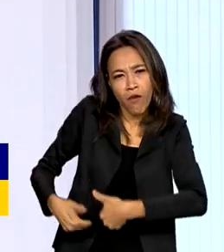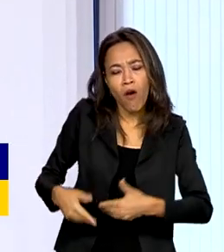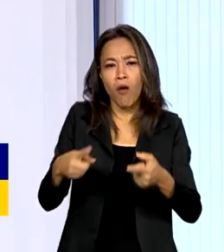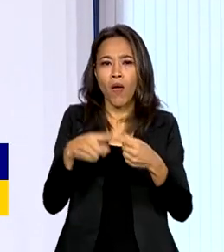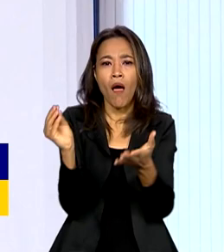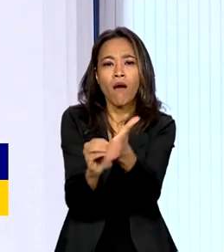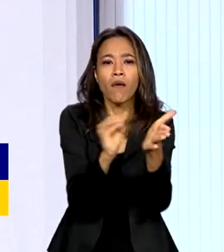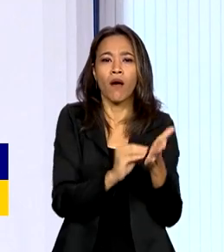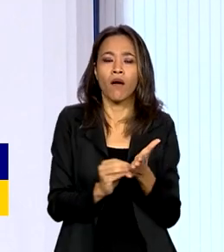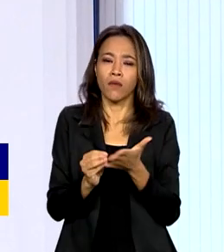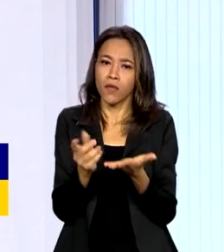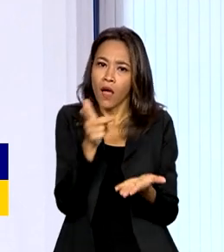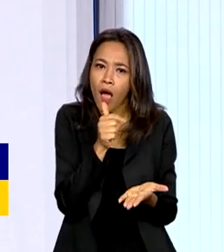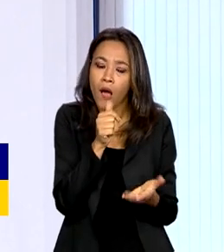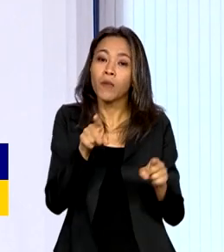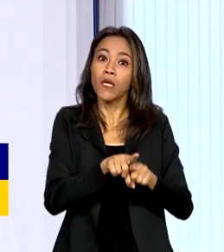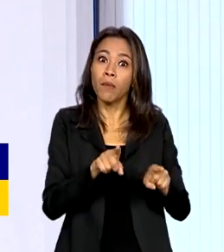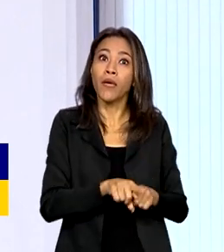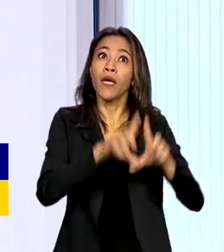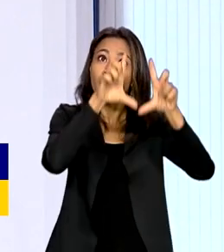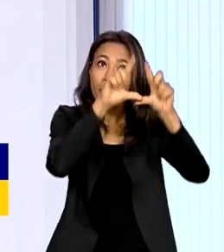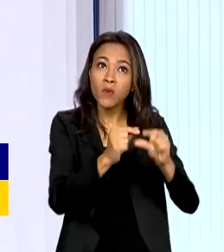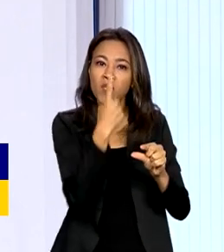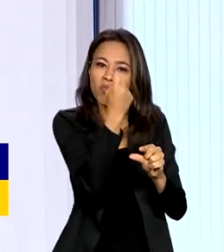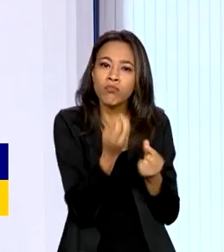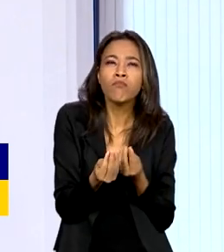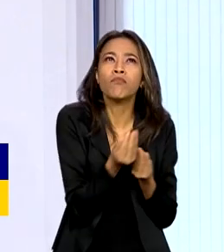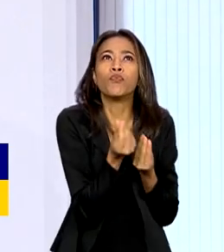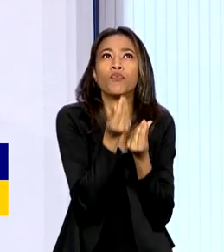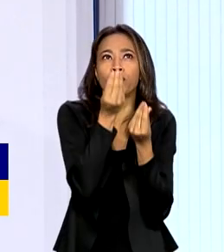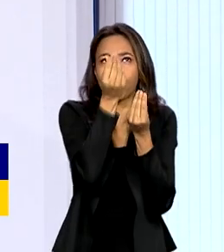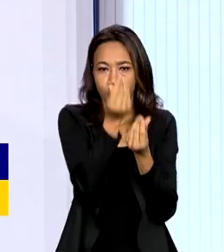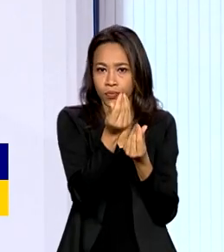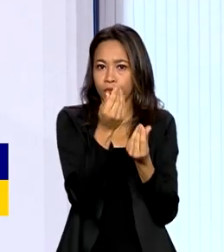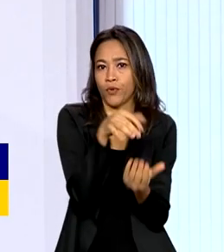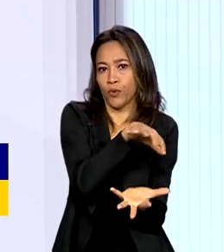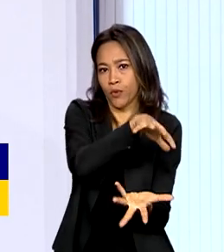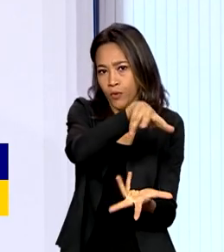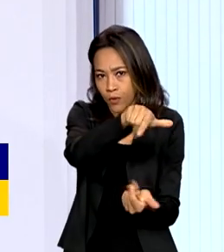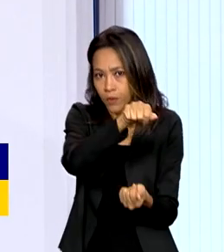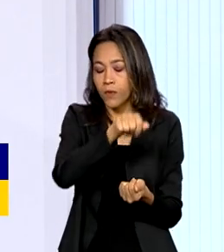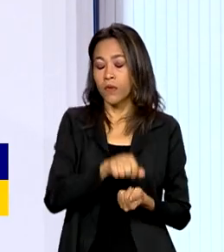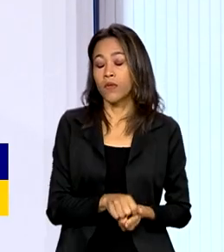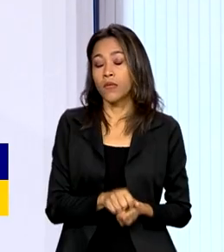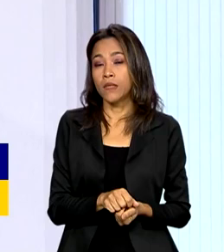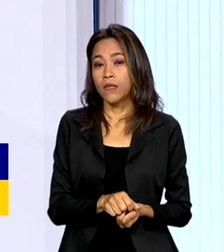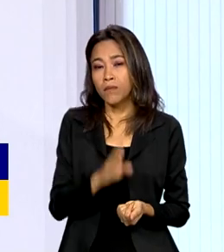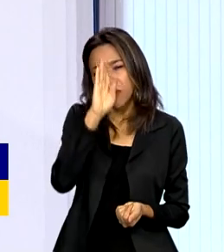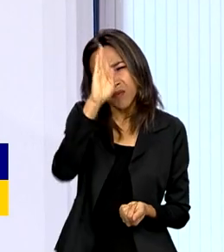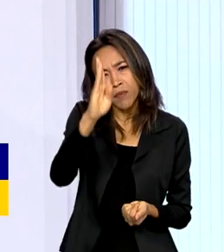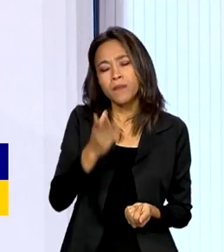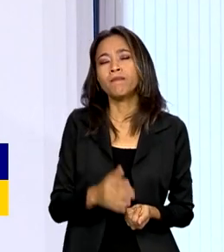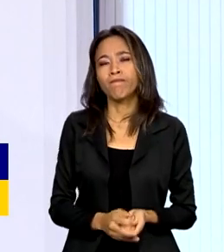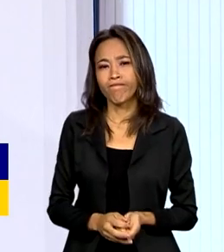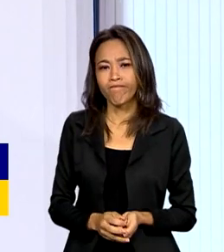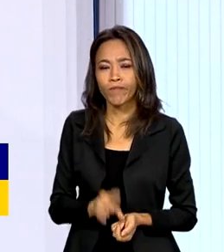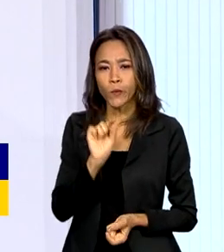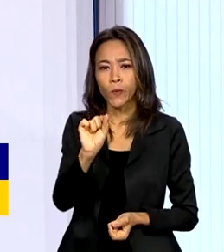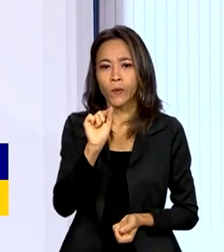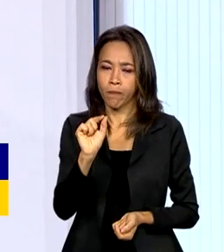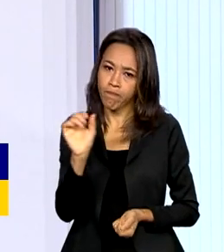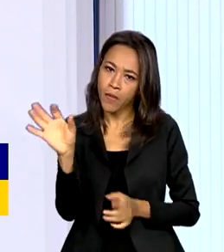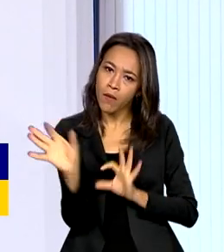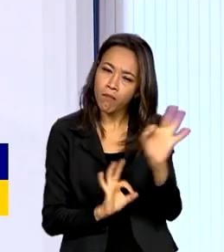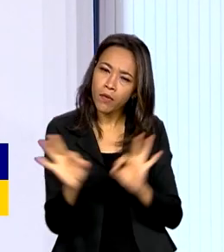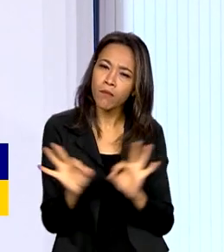transição da descarbonização do planeta e, essencialmente, preparar um